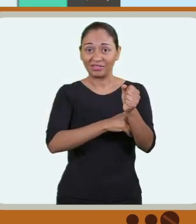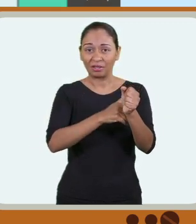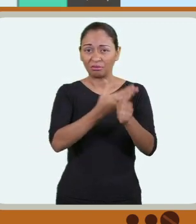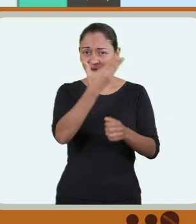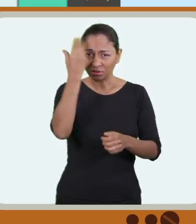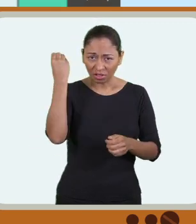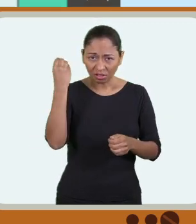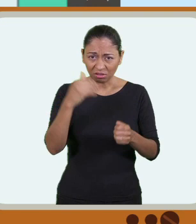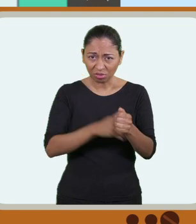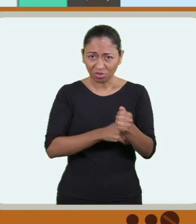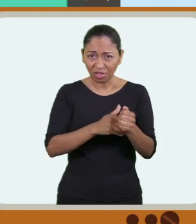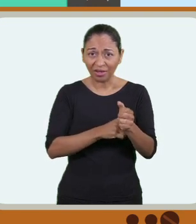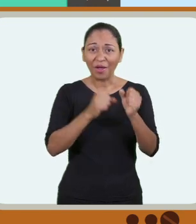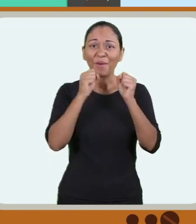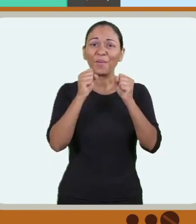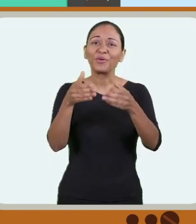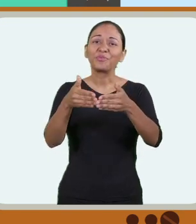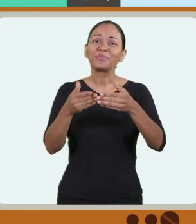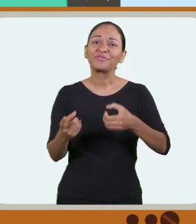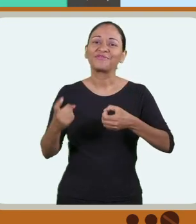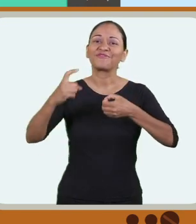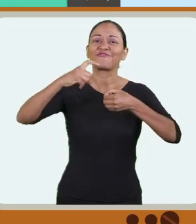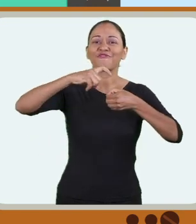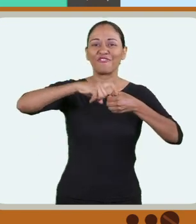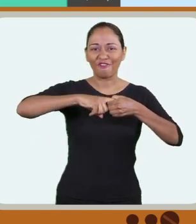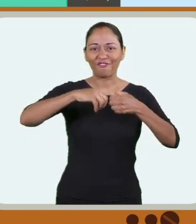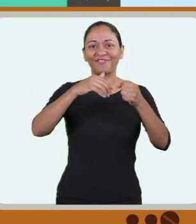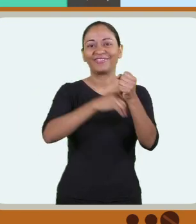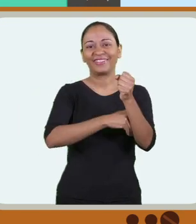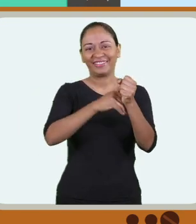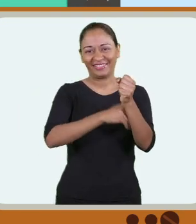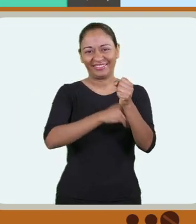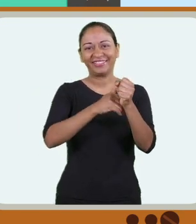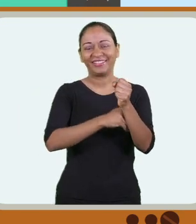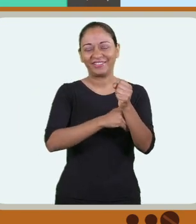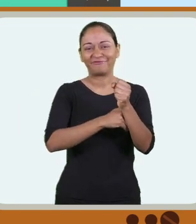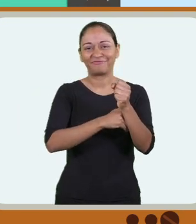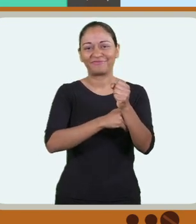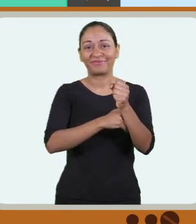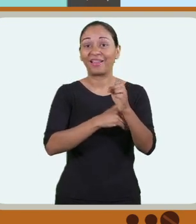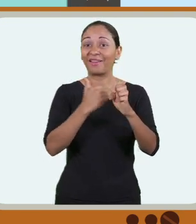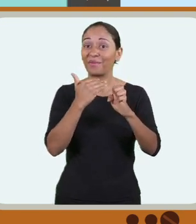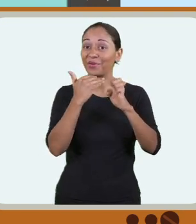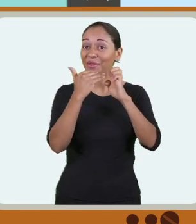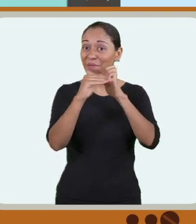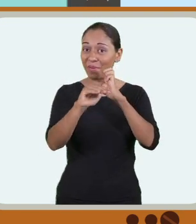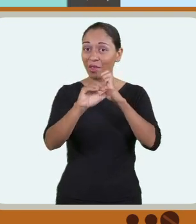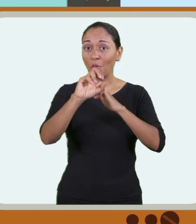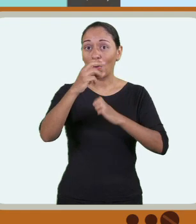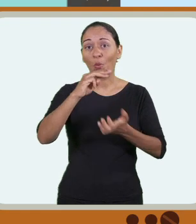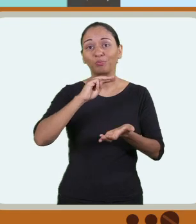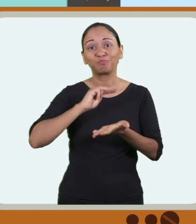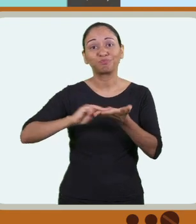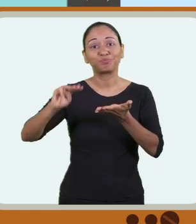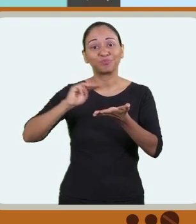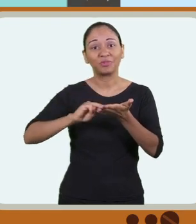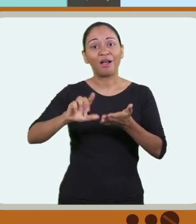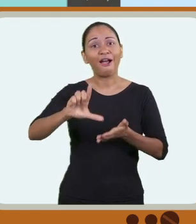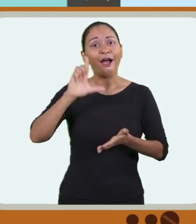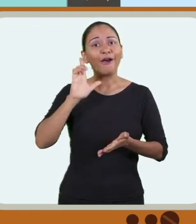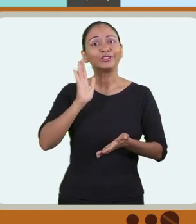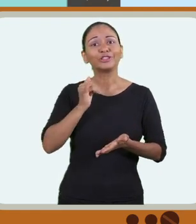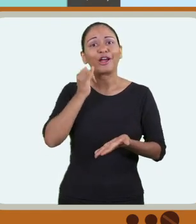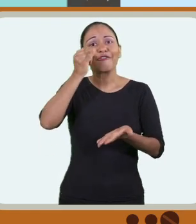senha. Se você esquecer a sua senha, pode recorrer à solicitação de recuperação de senha e ela será enviada por e-mail ou